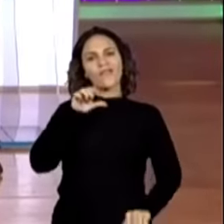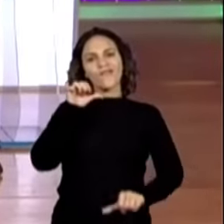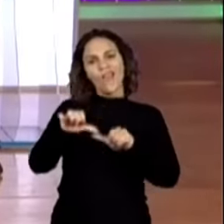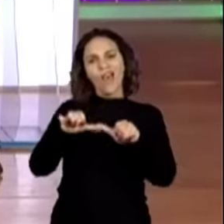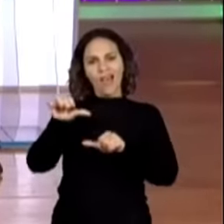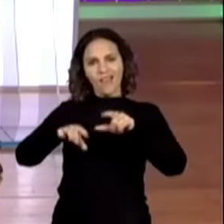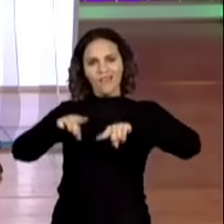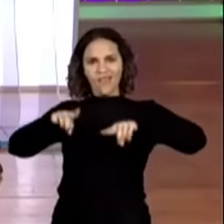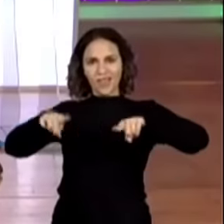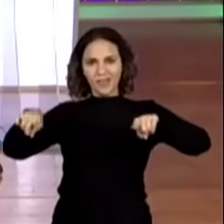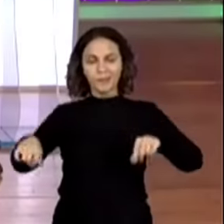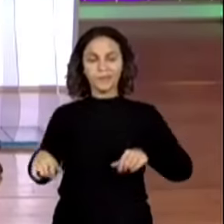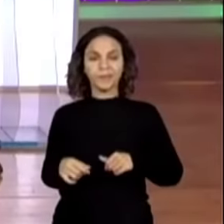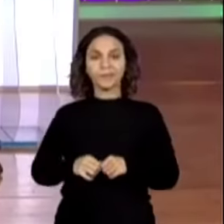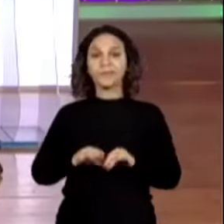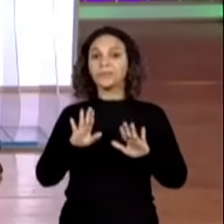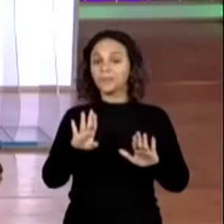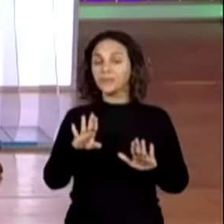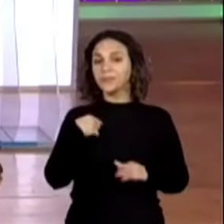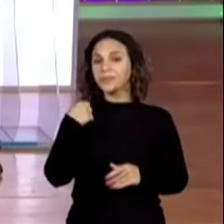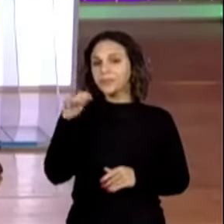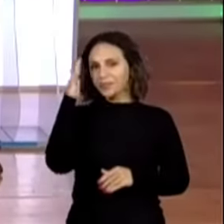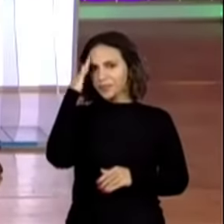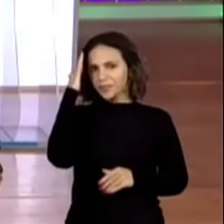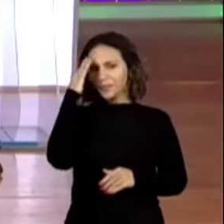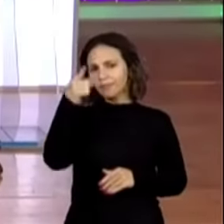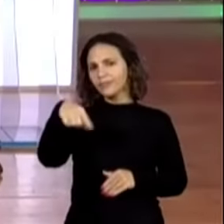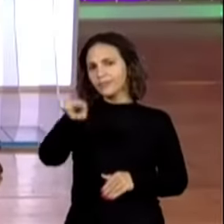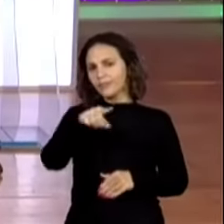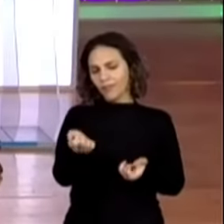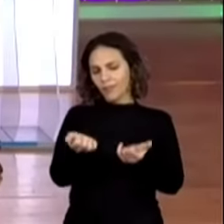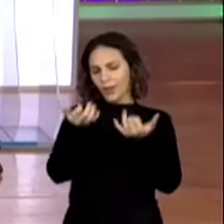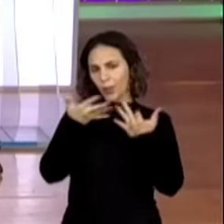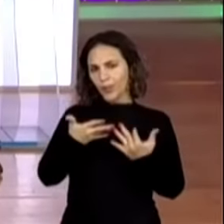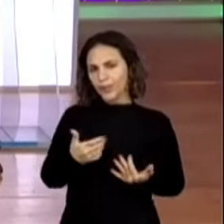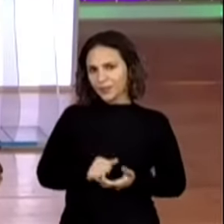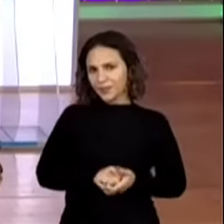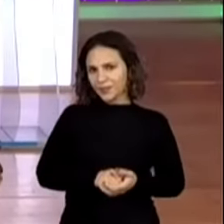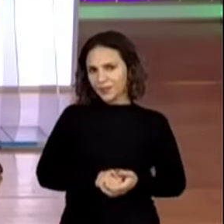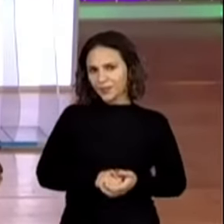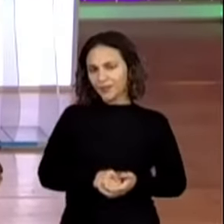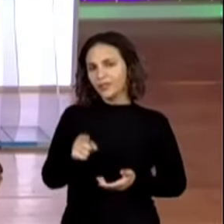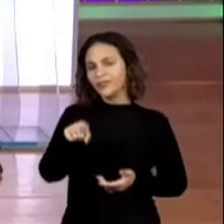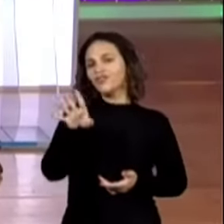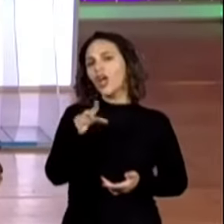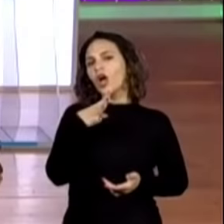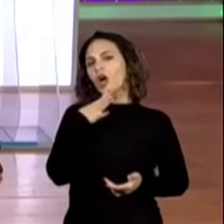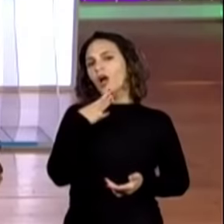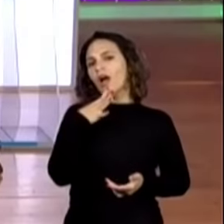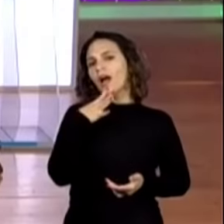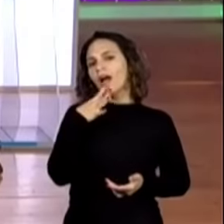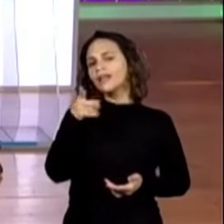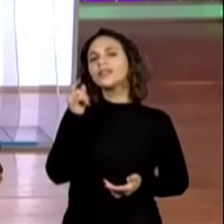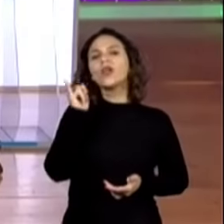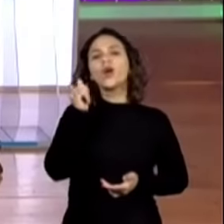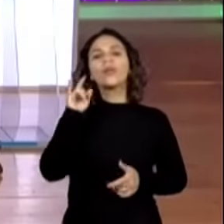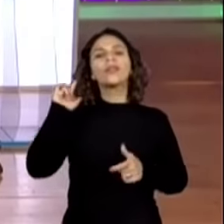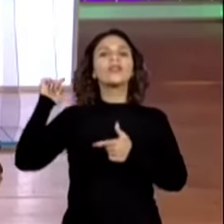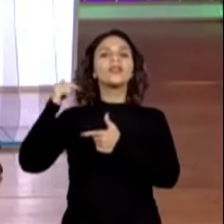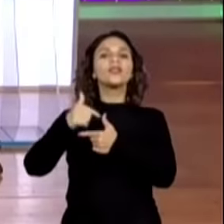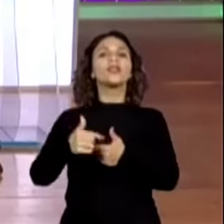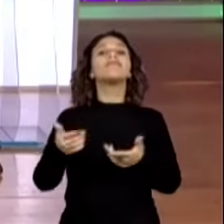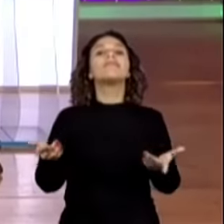precisando saber de vocês o que vocês já conhecem sobre contos tradicionais.